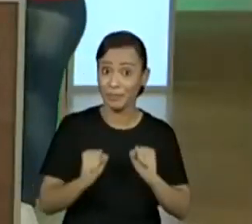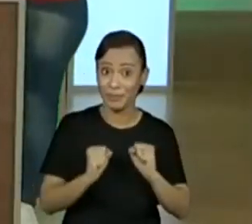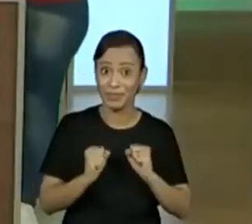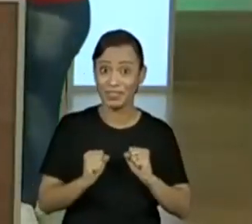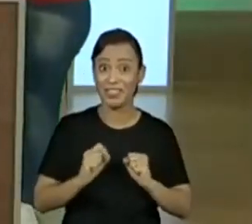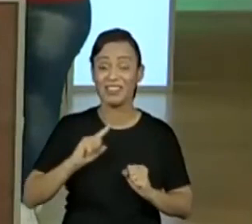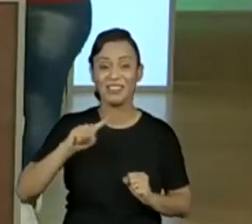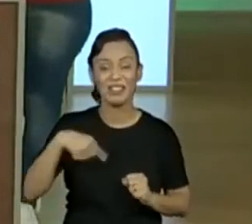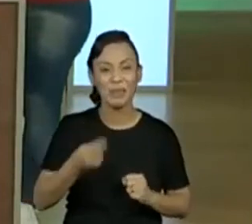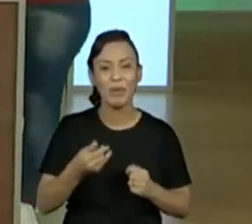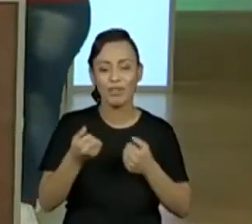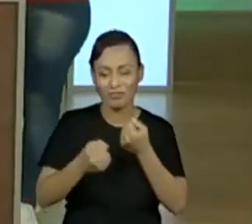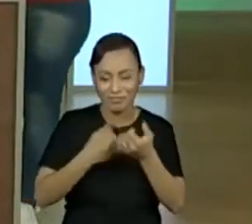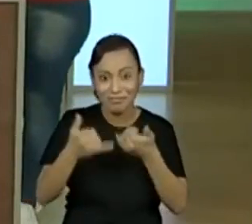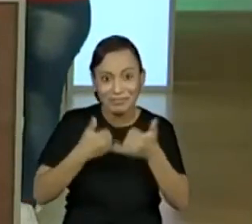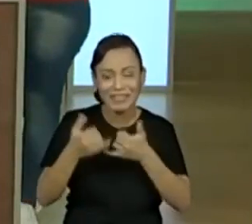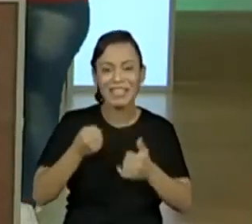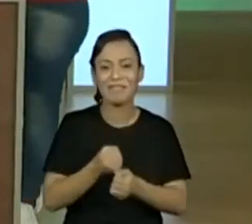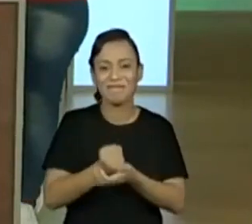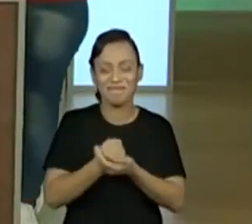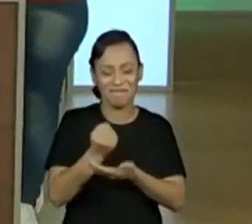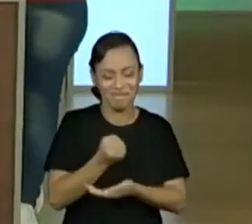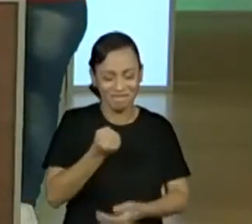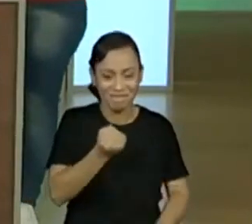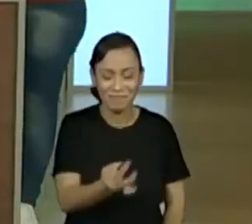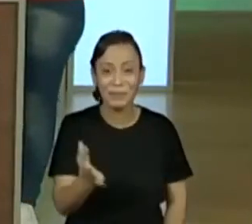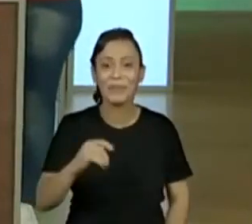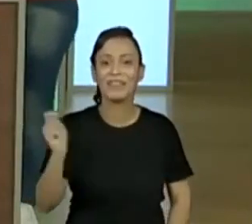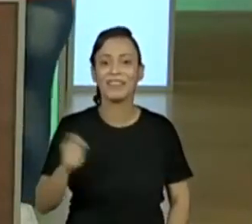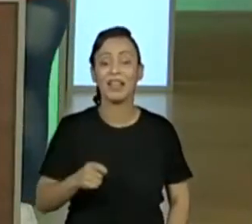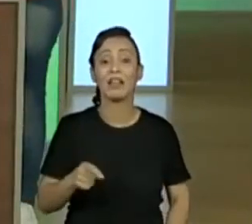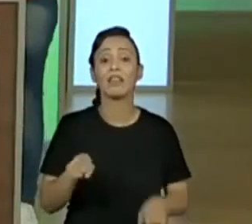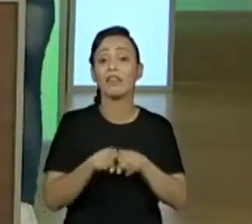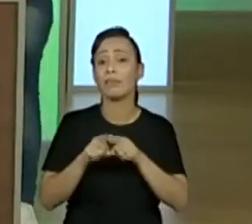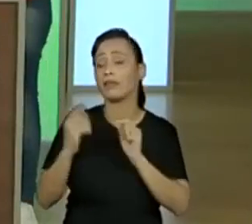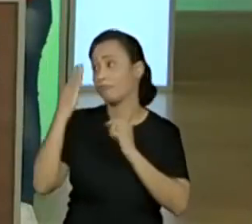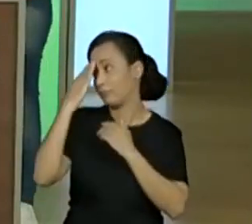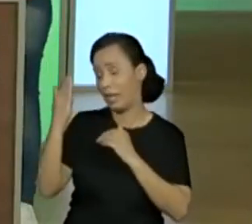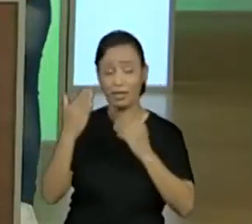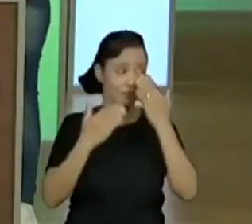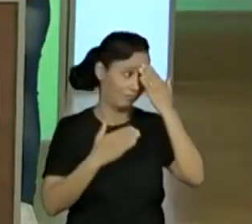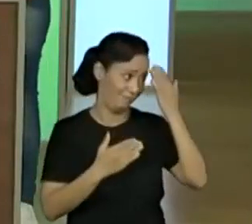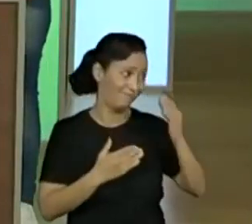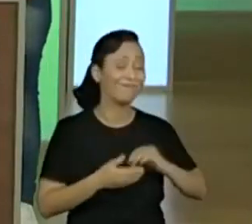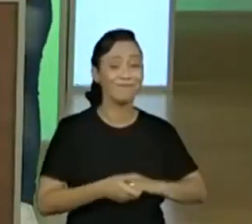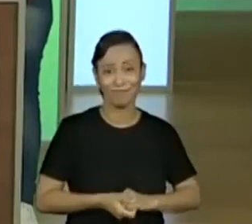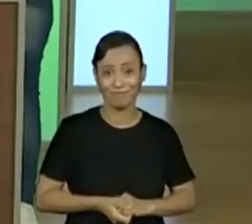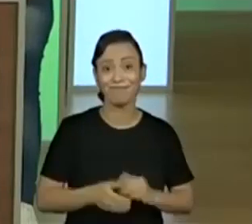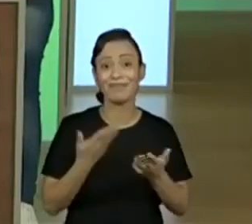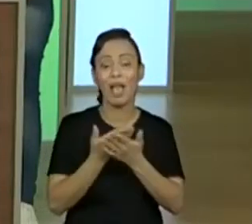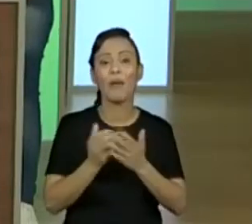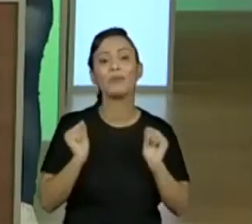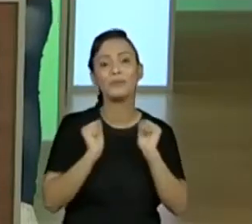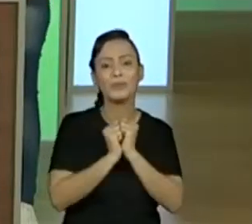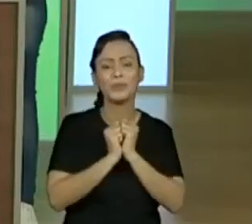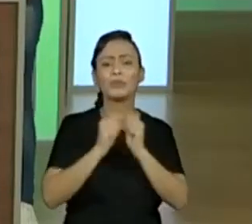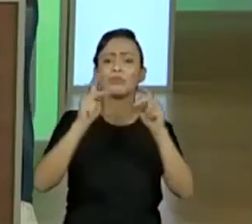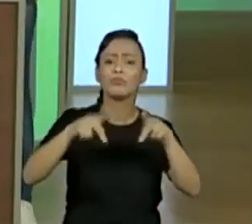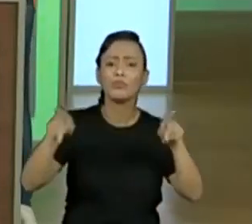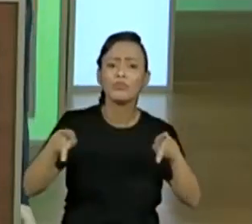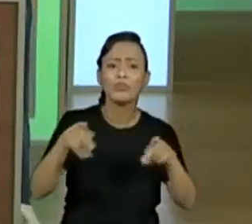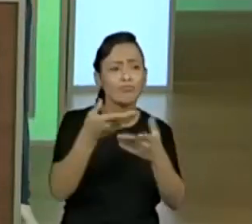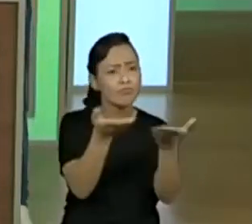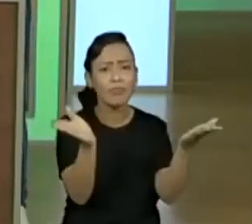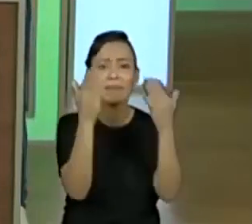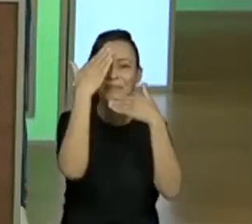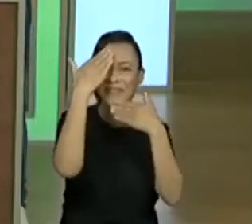jogando ali com as professoras. Isso é bem legal. Obrigada, professora Joyce, por me acompanhar nessas aulas todos esses dias. Professores e professoras, muito,